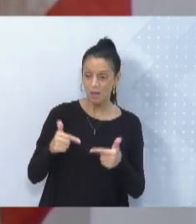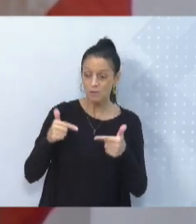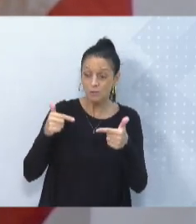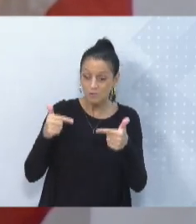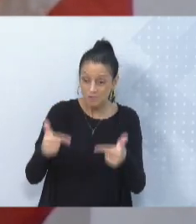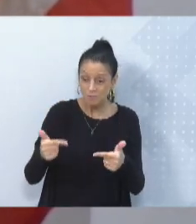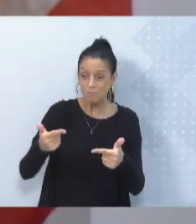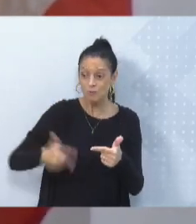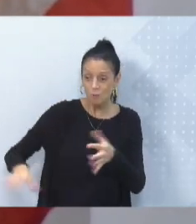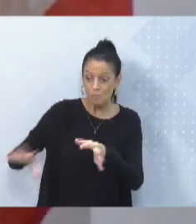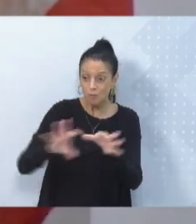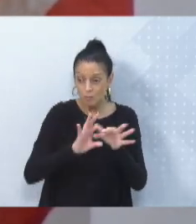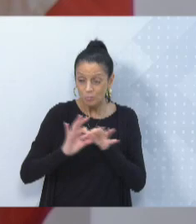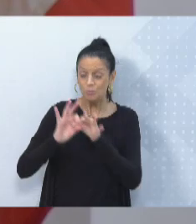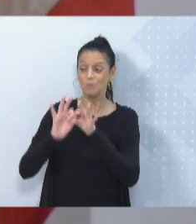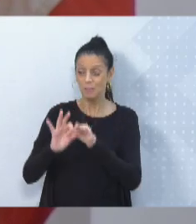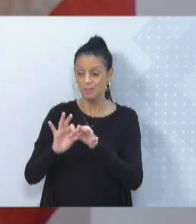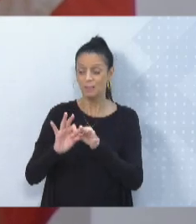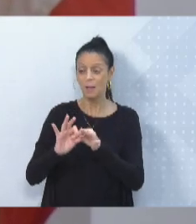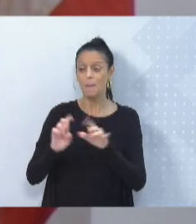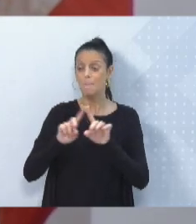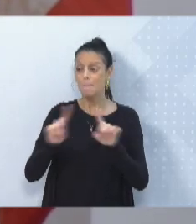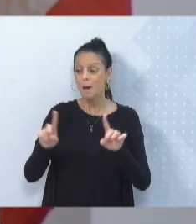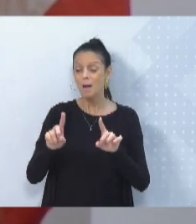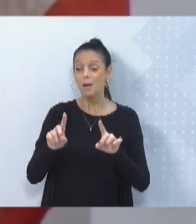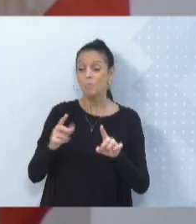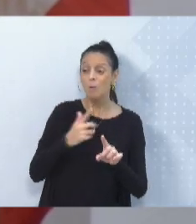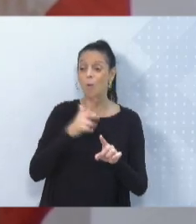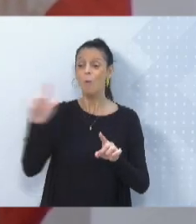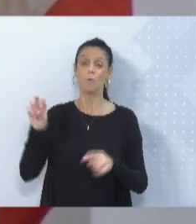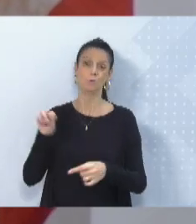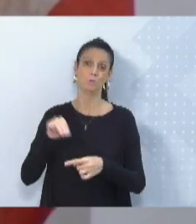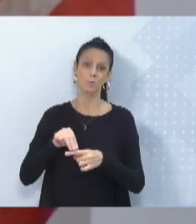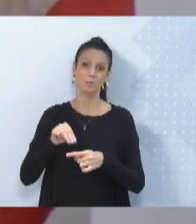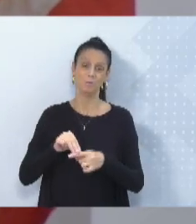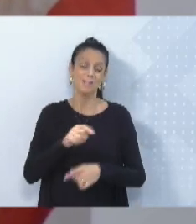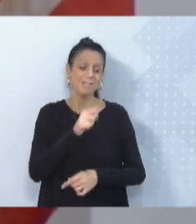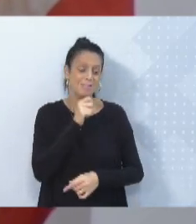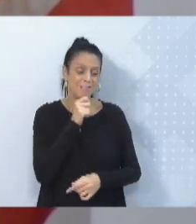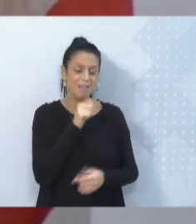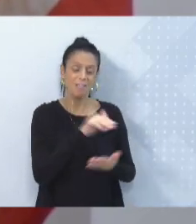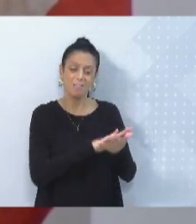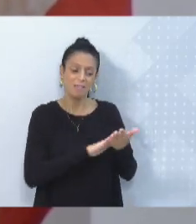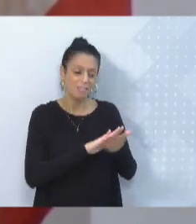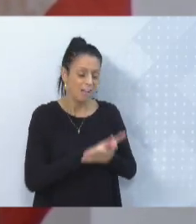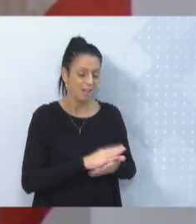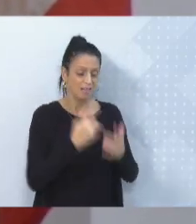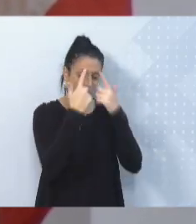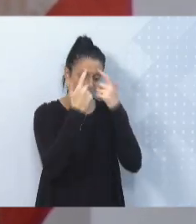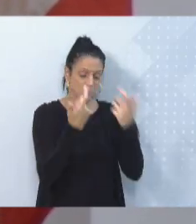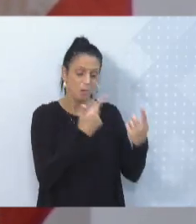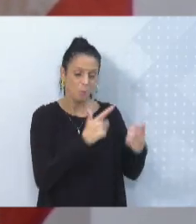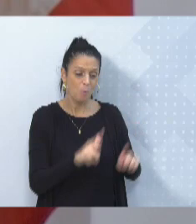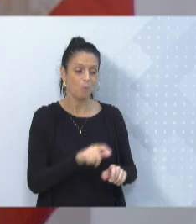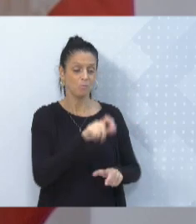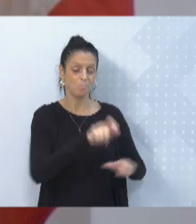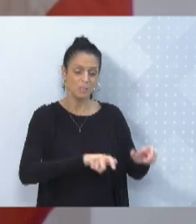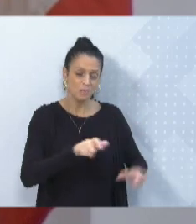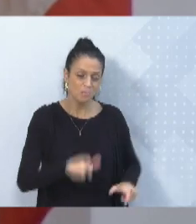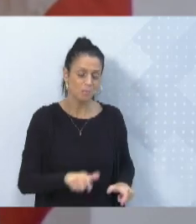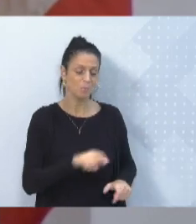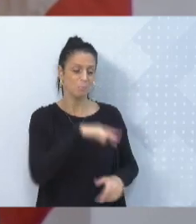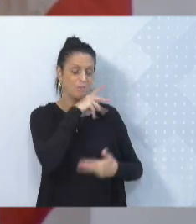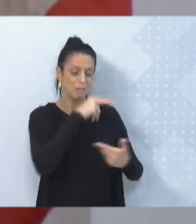tragédia envolvendo crianças, idosos, ou qualquer que seja, ou animais, que a nossa união, seja porque nós